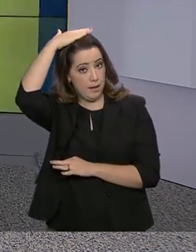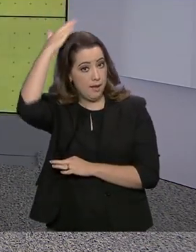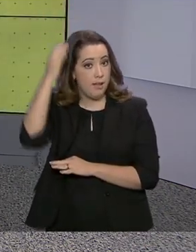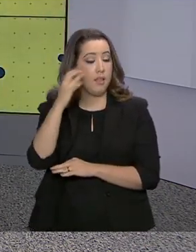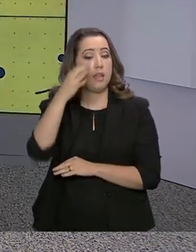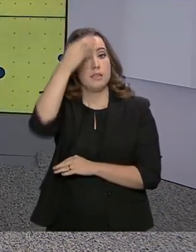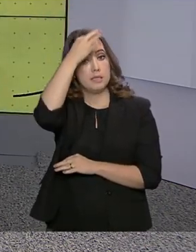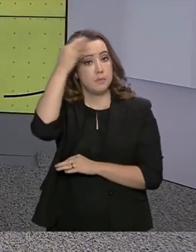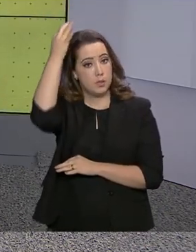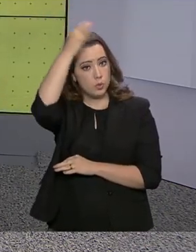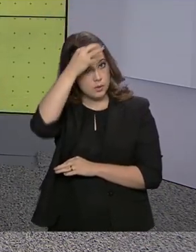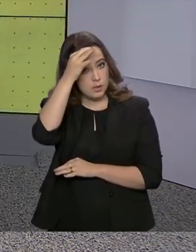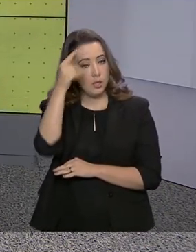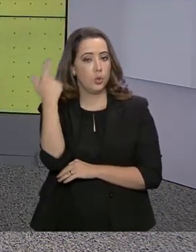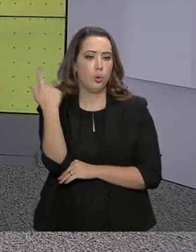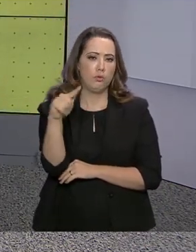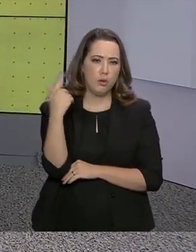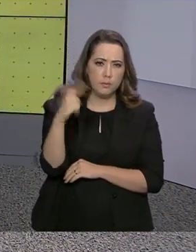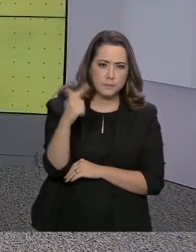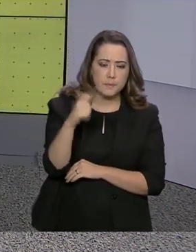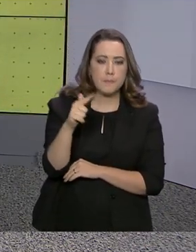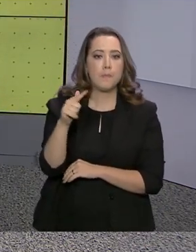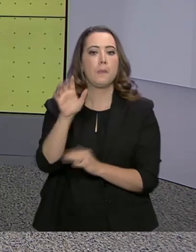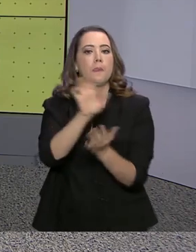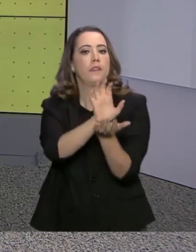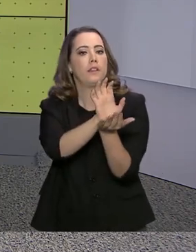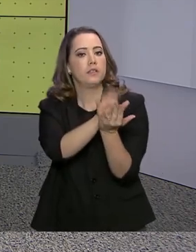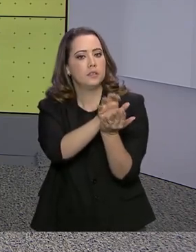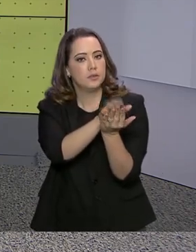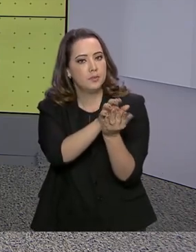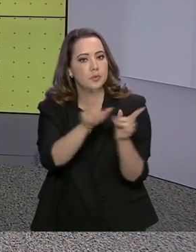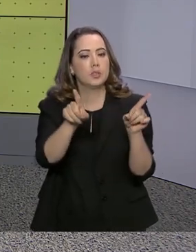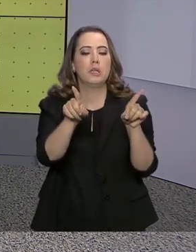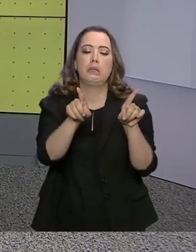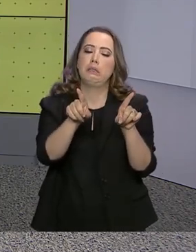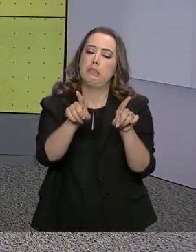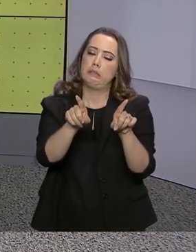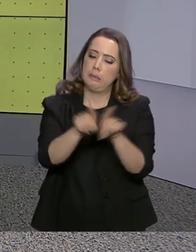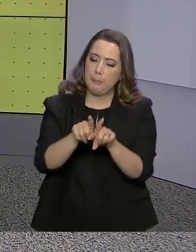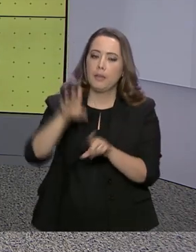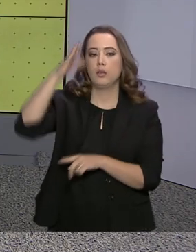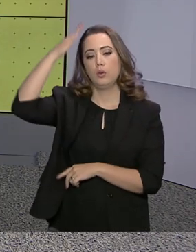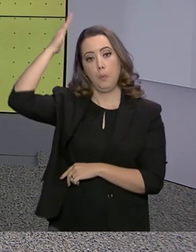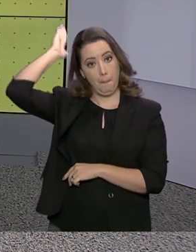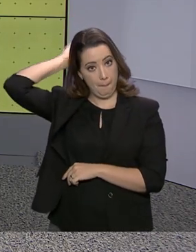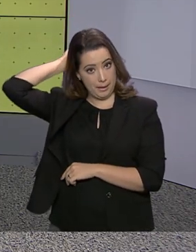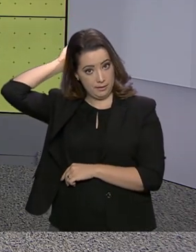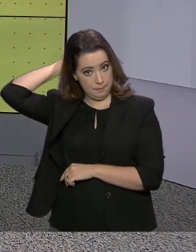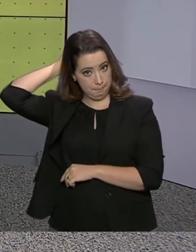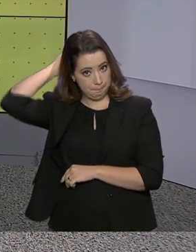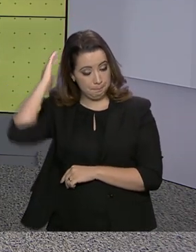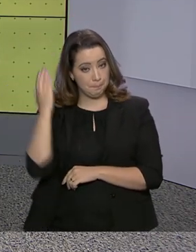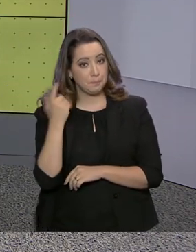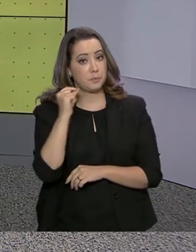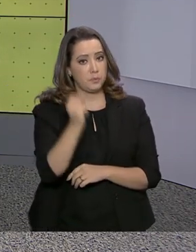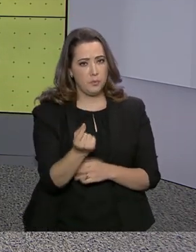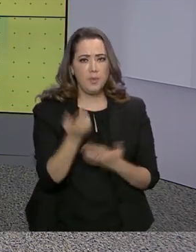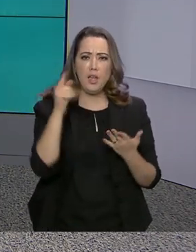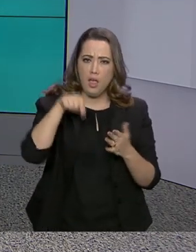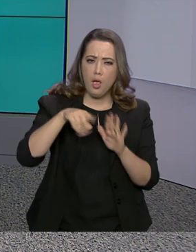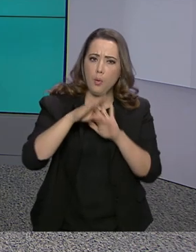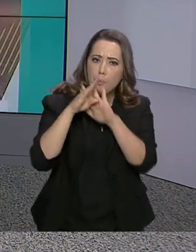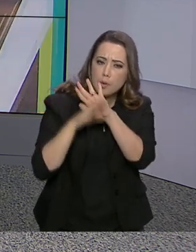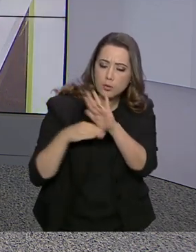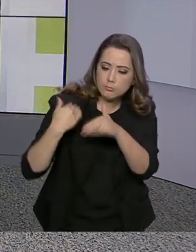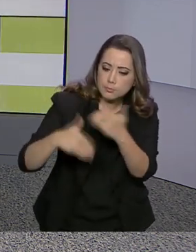Espírito Santo, Goiânia, em Goiás, Paulista, em Pernambuco e São José dos Pinhais, no Paraná. É o programa Enfrente Brasil, que